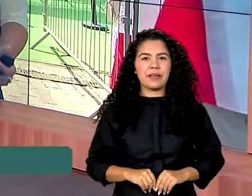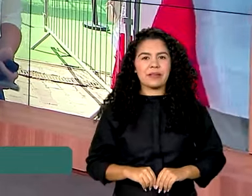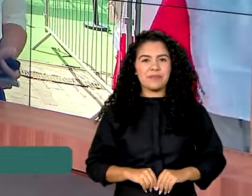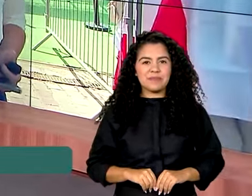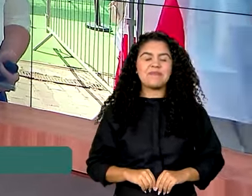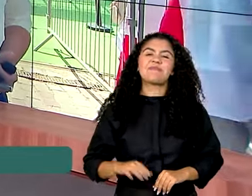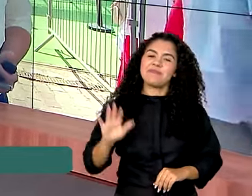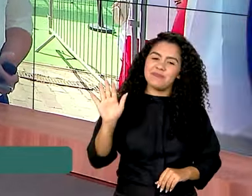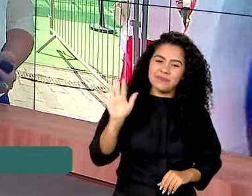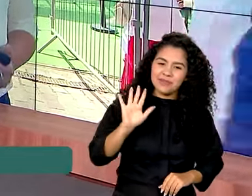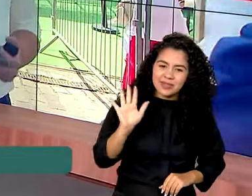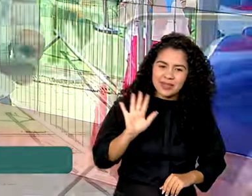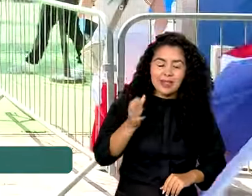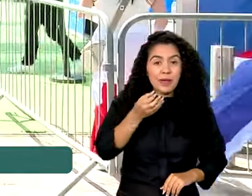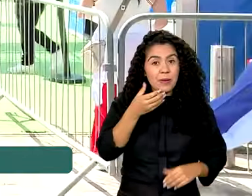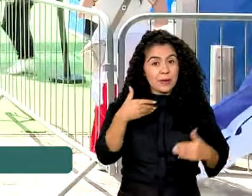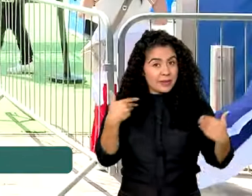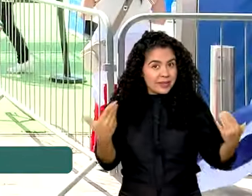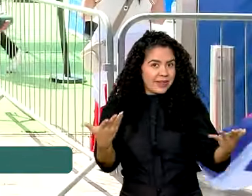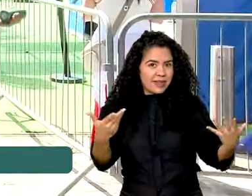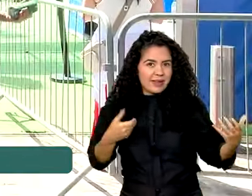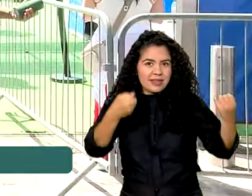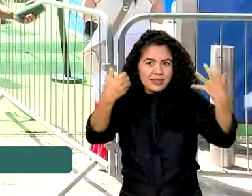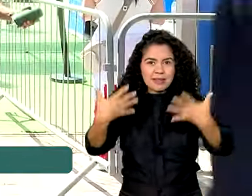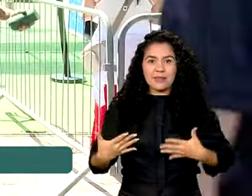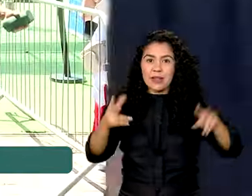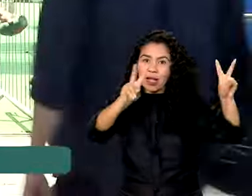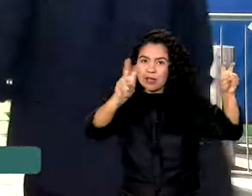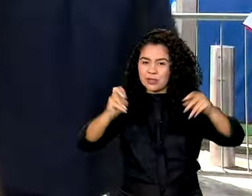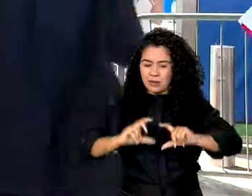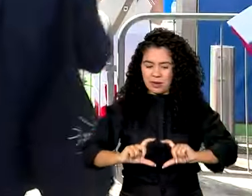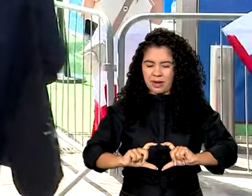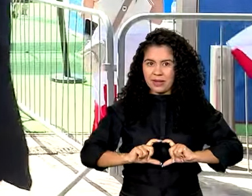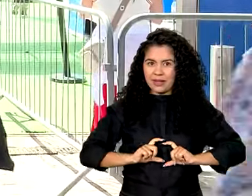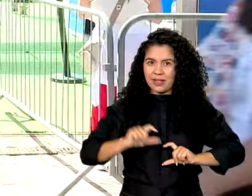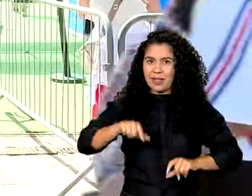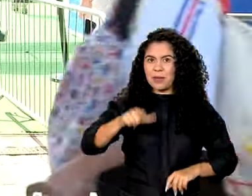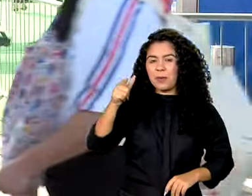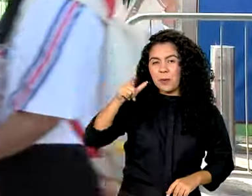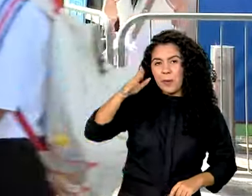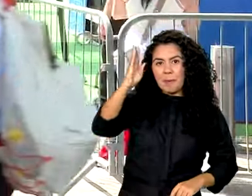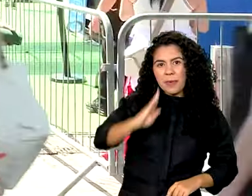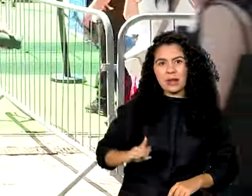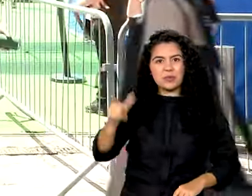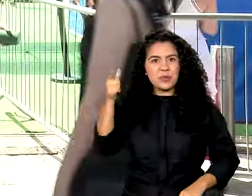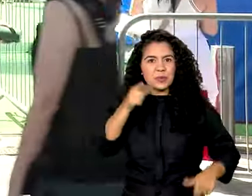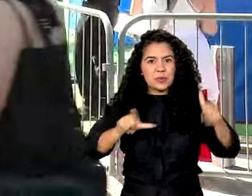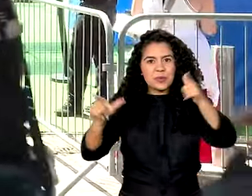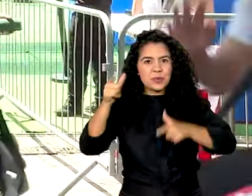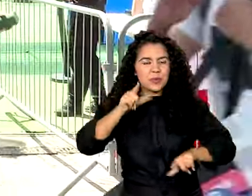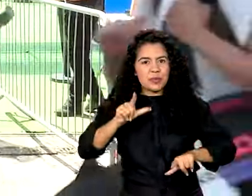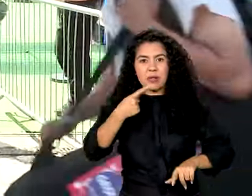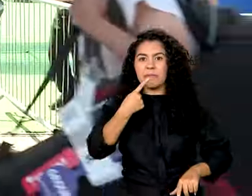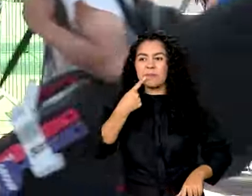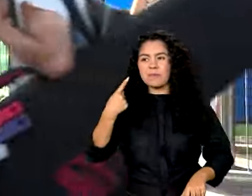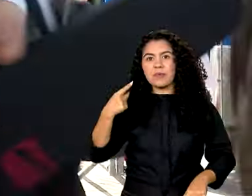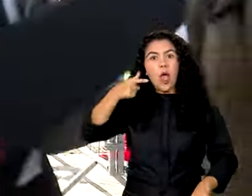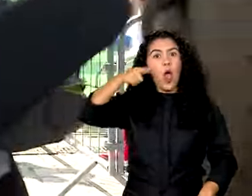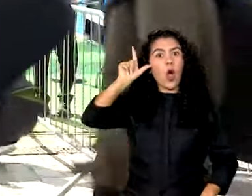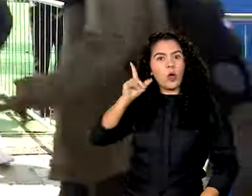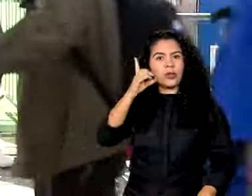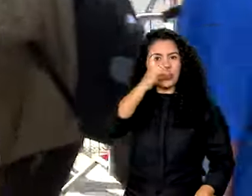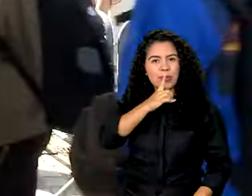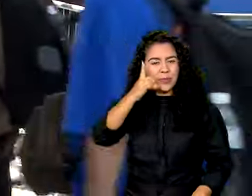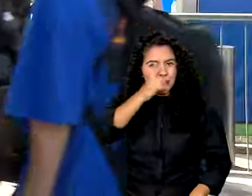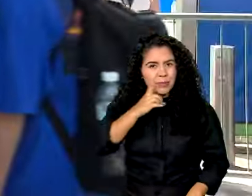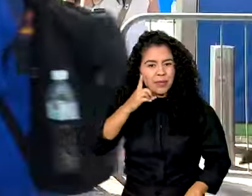Oi, Vanessa. Bom, a gente vai abrir falando das medalhas que o Brasil conquistou neste domingo. Em sua primeira